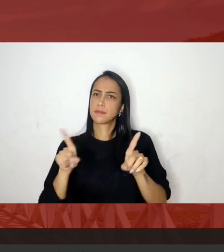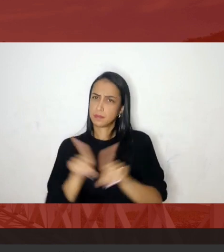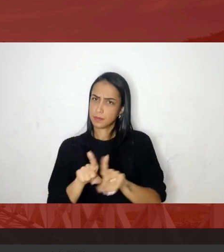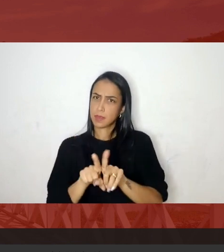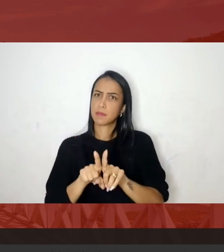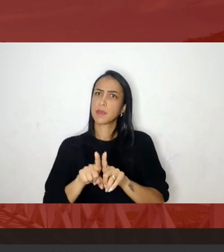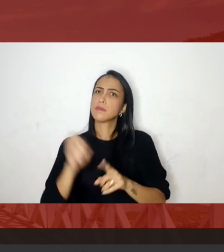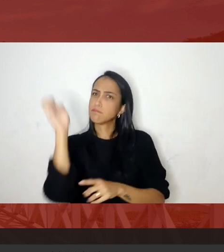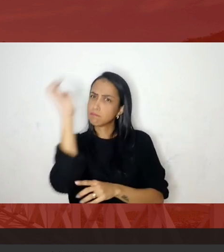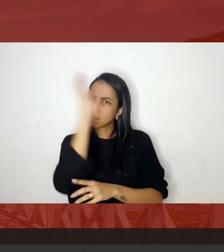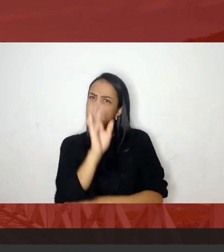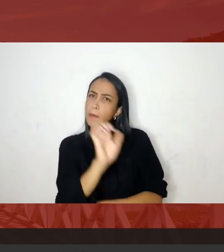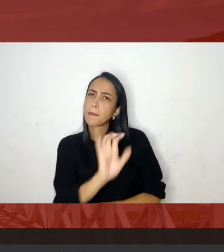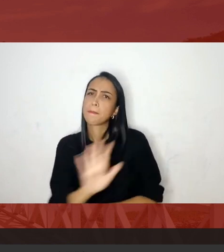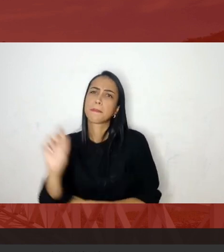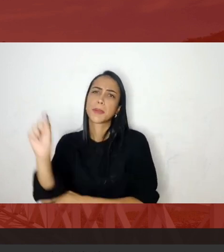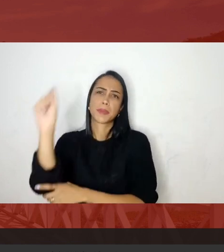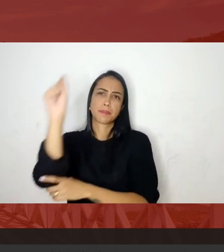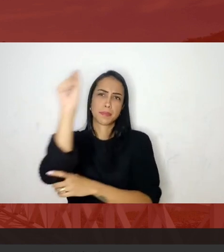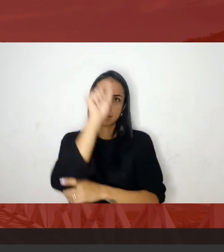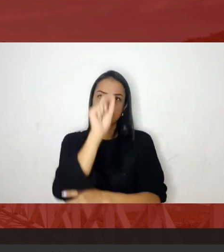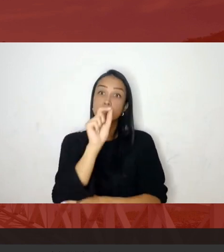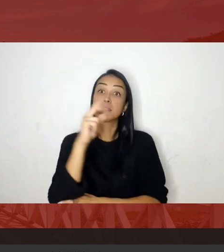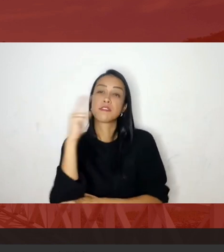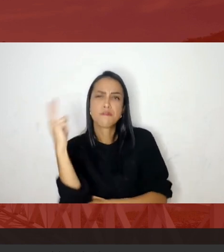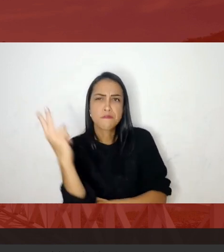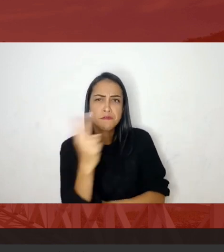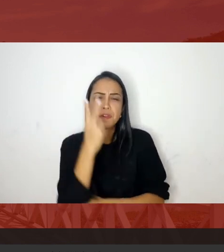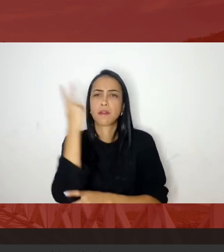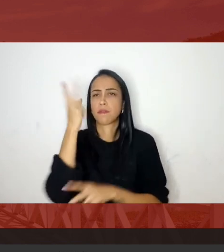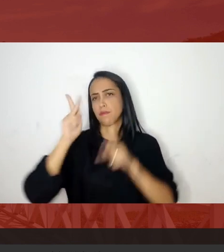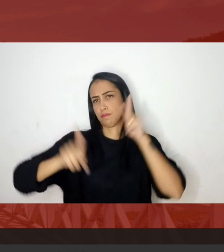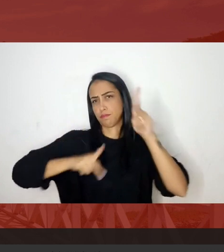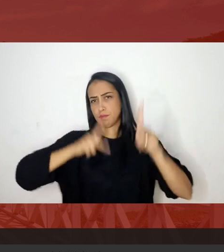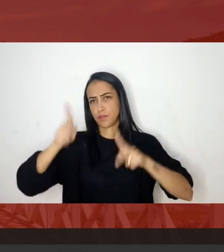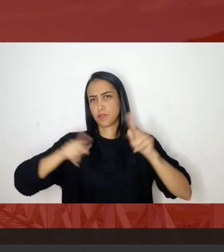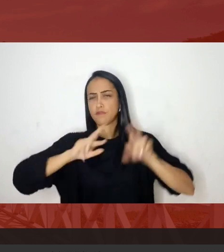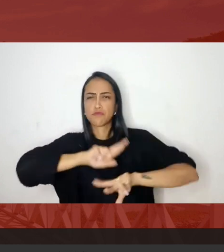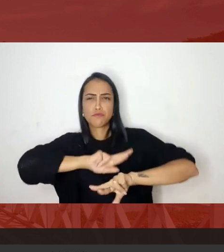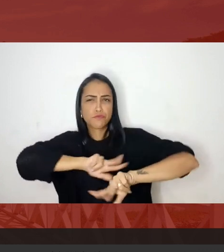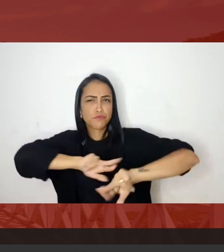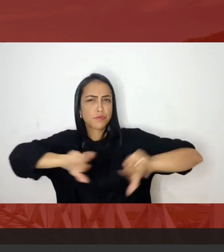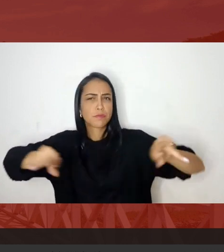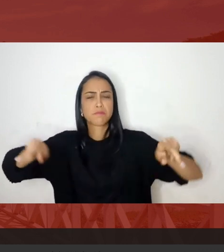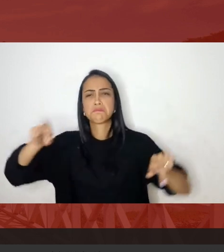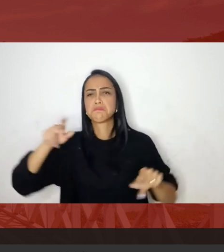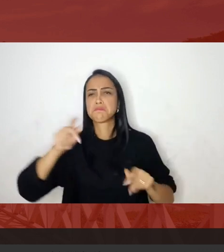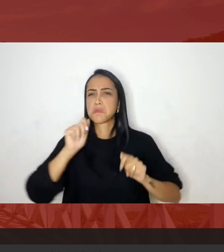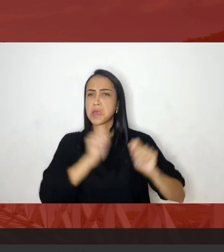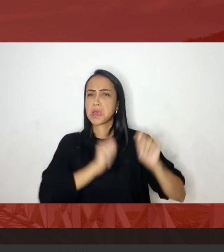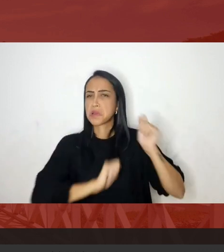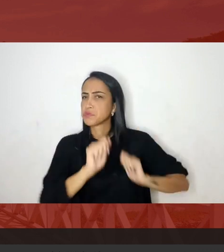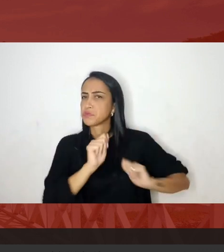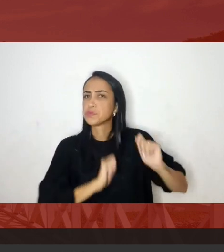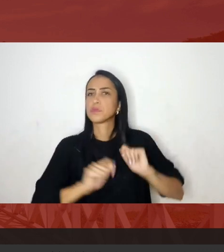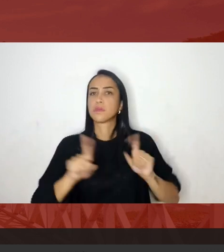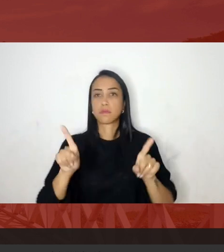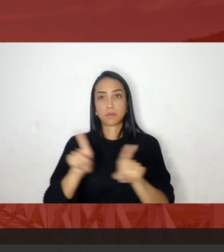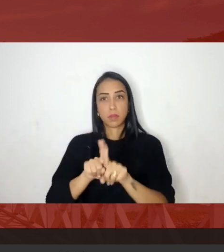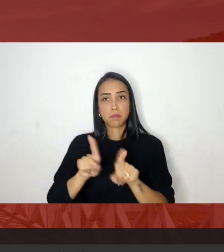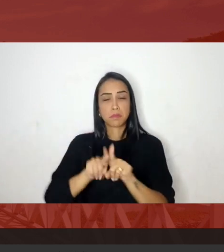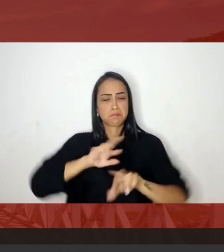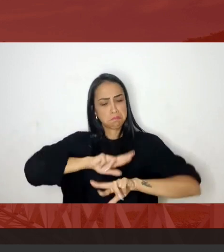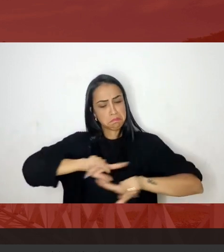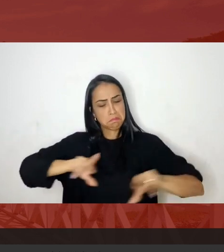é valorizando seu povo suas diferentes expressões artísticas e suas especificidades